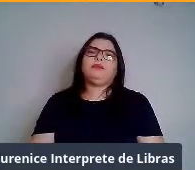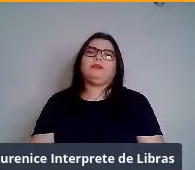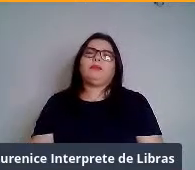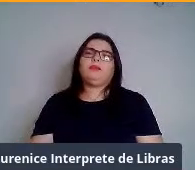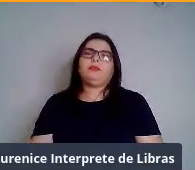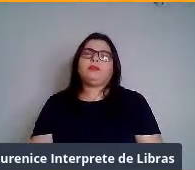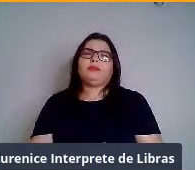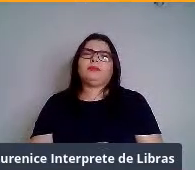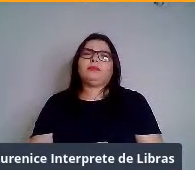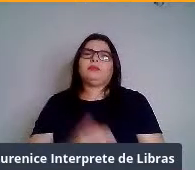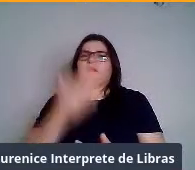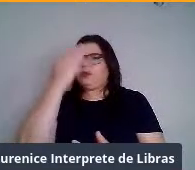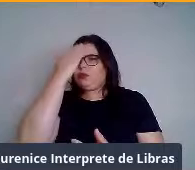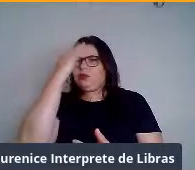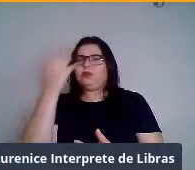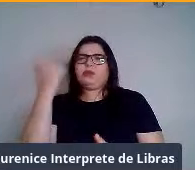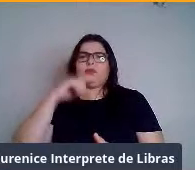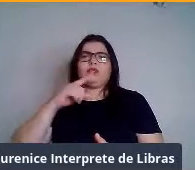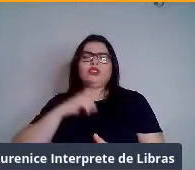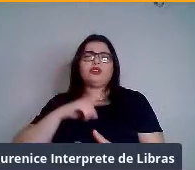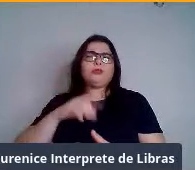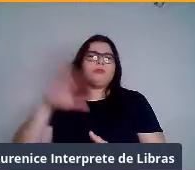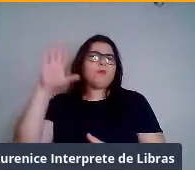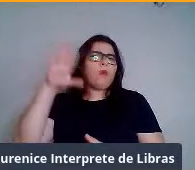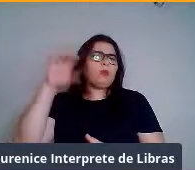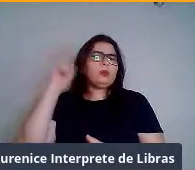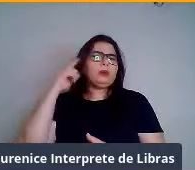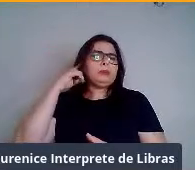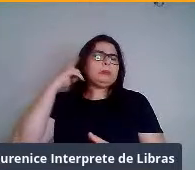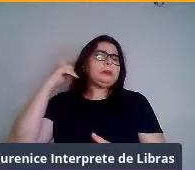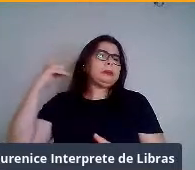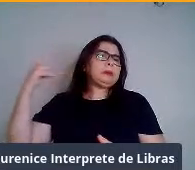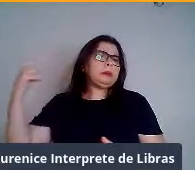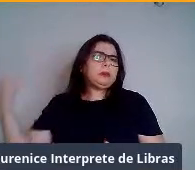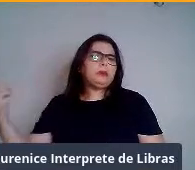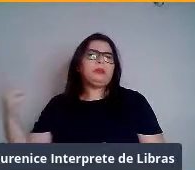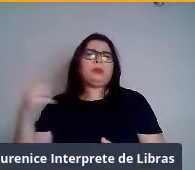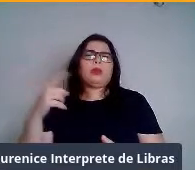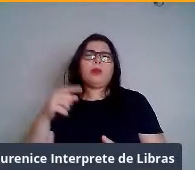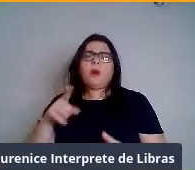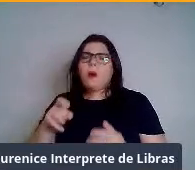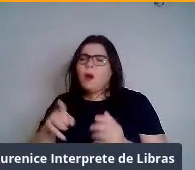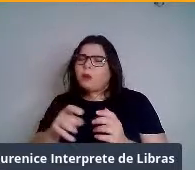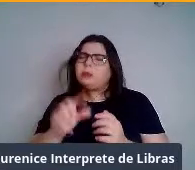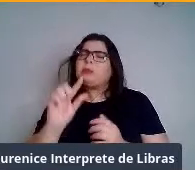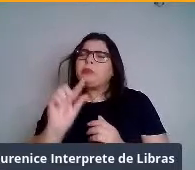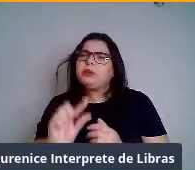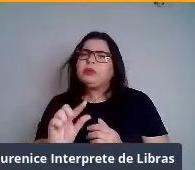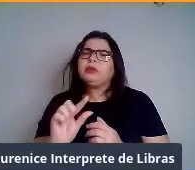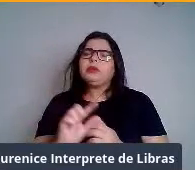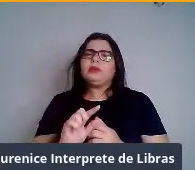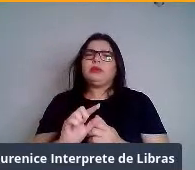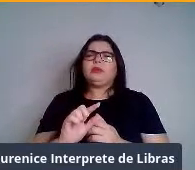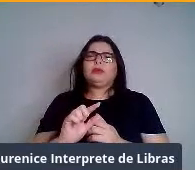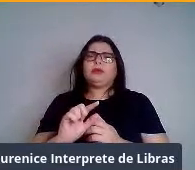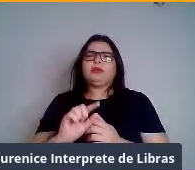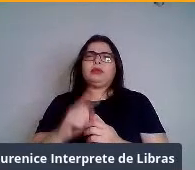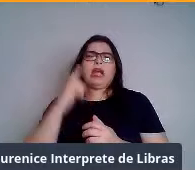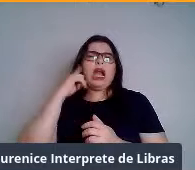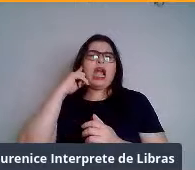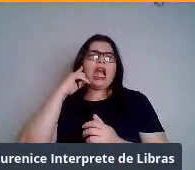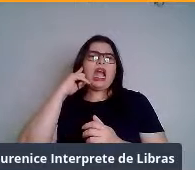Não sei se vocês conseguiram ouvir, esse é um lagartinho emitindo um sinal que a